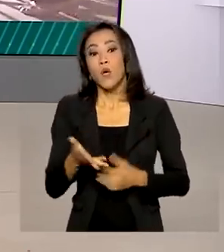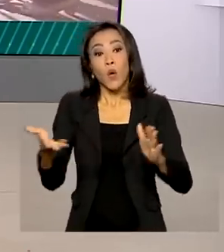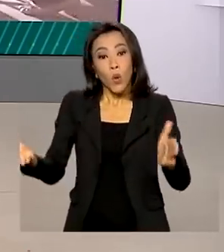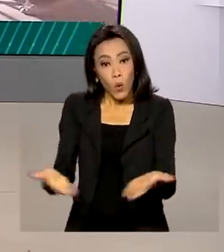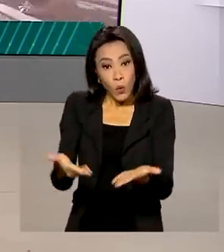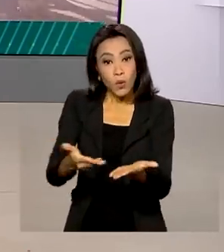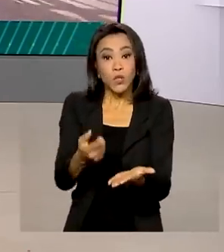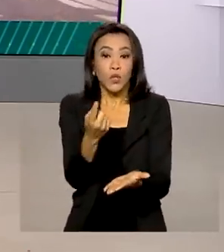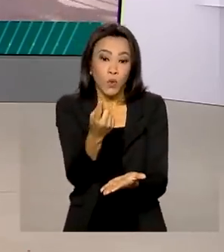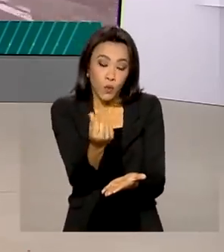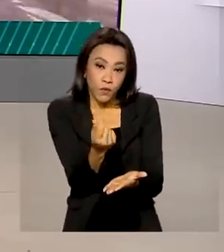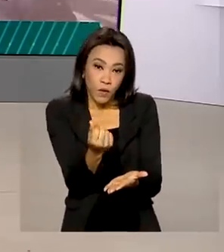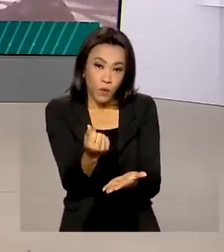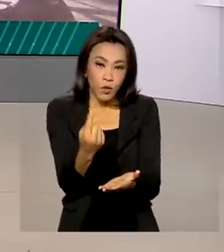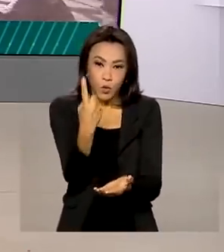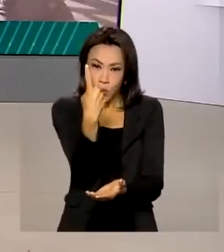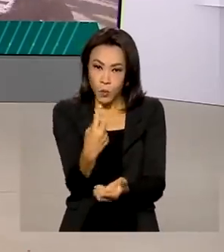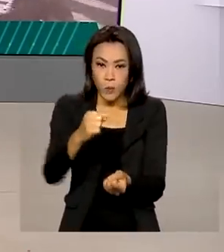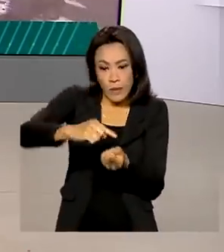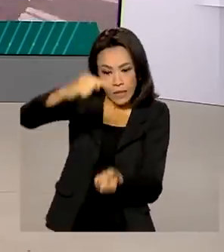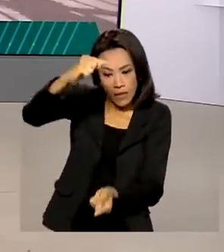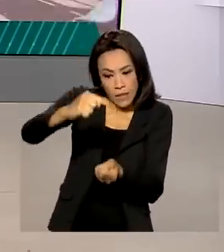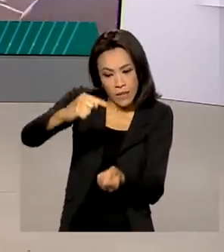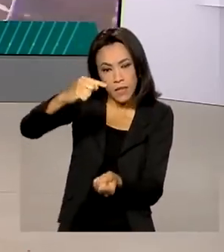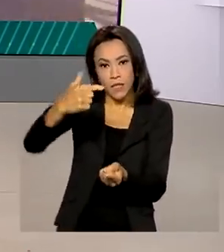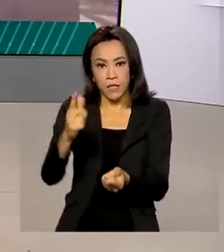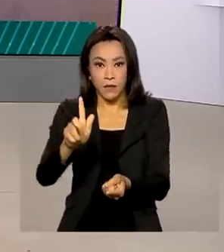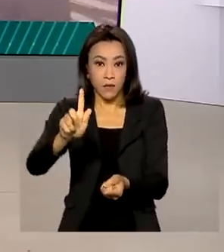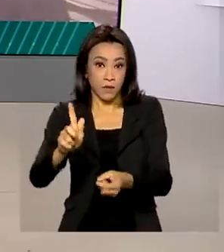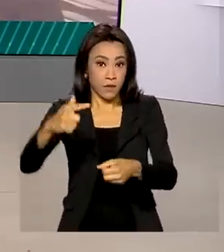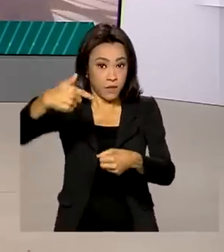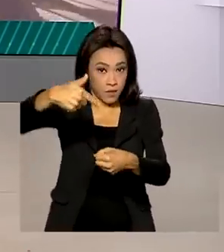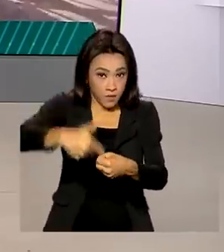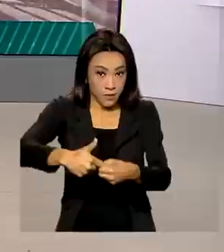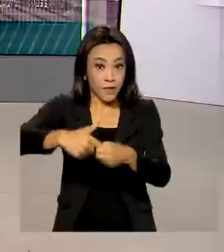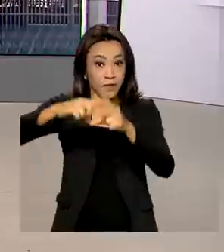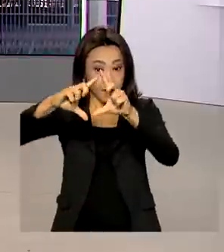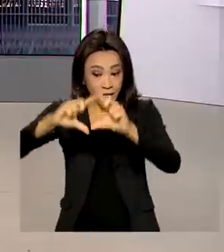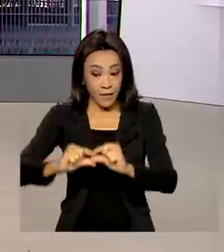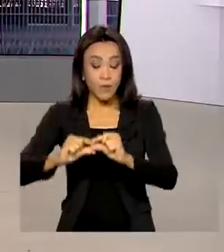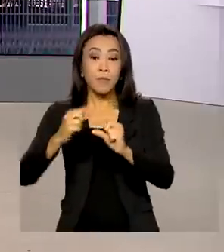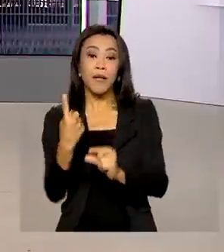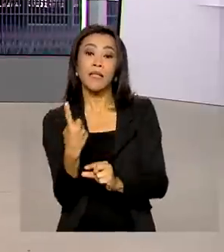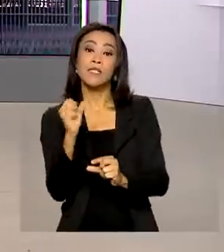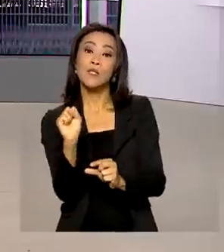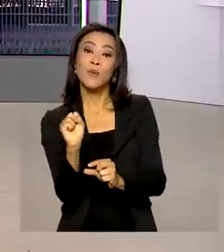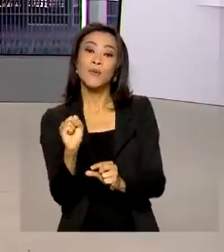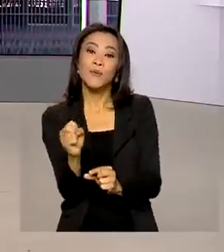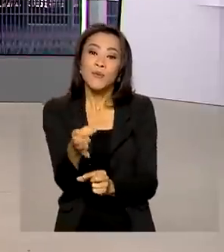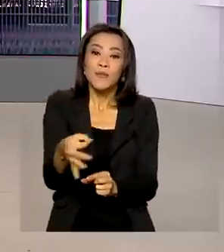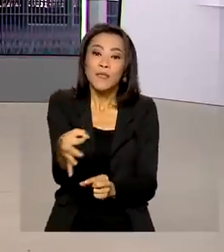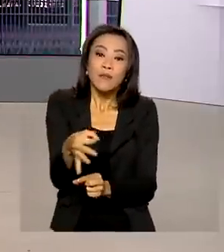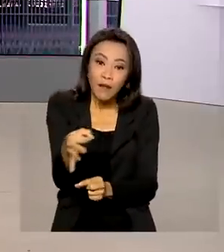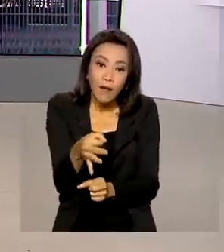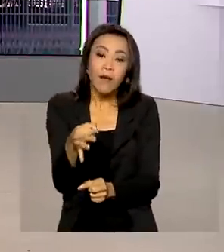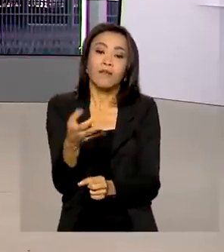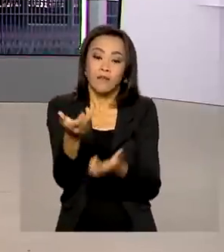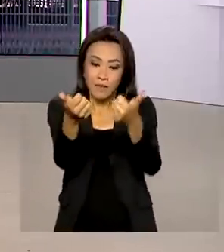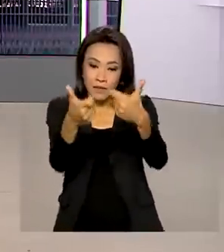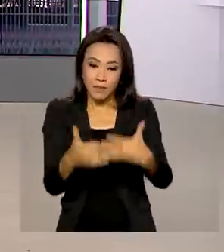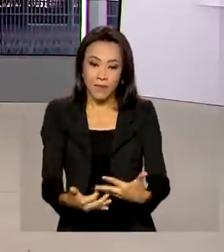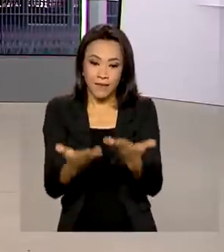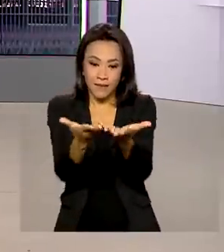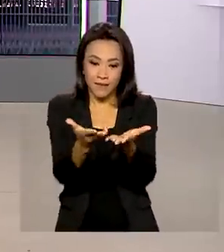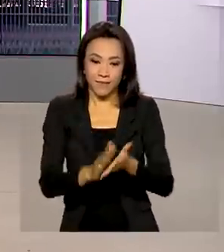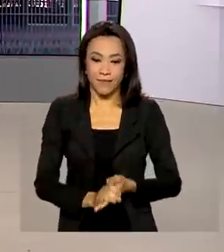do litro da gasolina para as distribuidoras vai cair 18 centavos. A repórter Cláudia Boiunga traz ao vivo do Rio de Janeiro os detalhes para a gente.